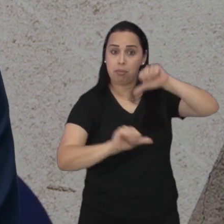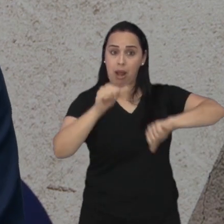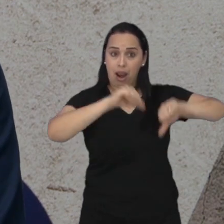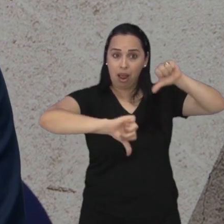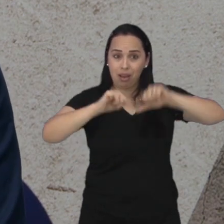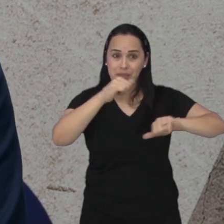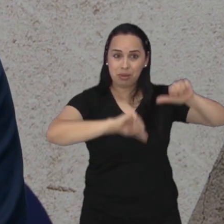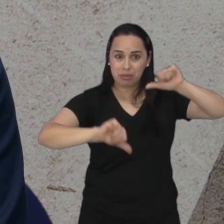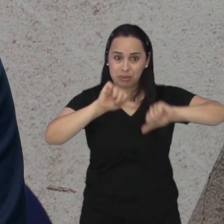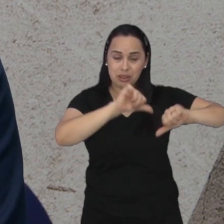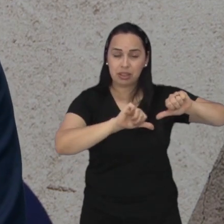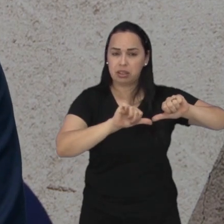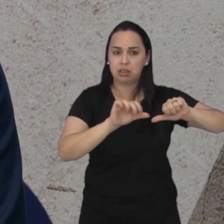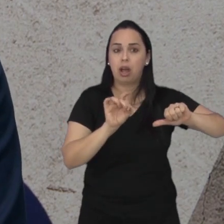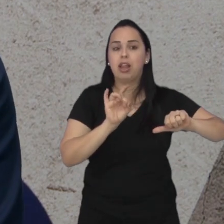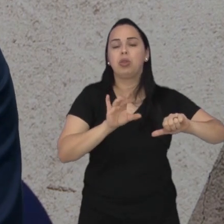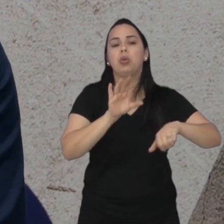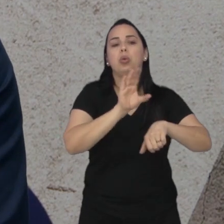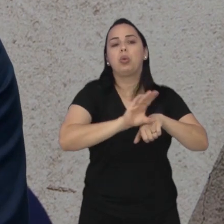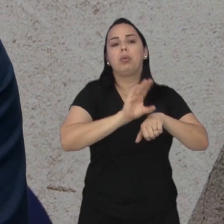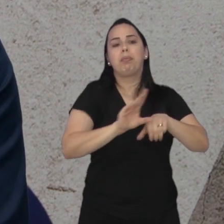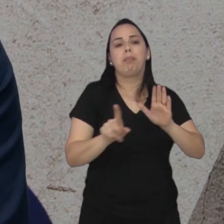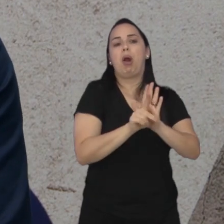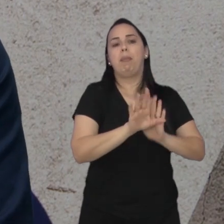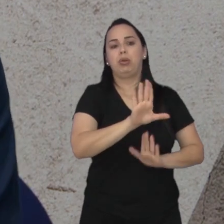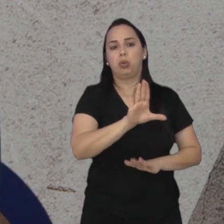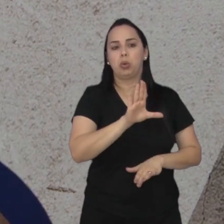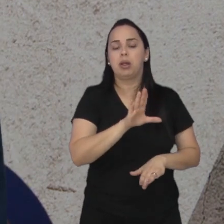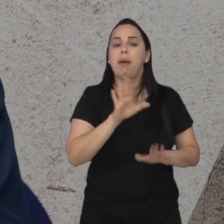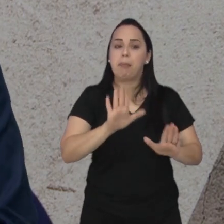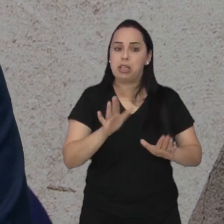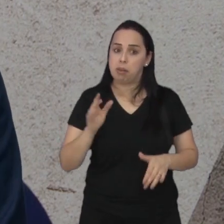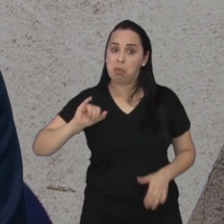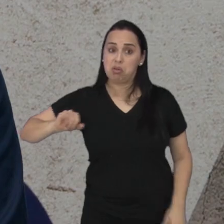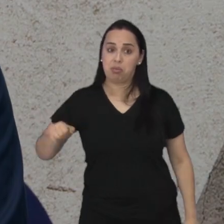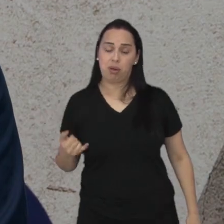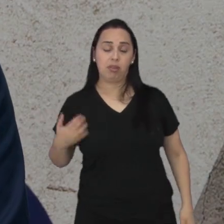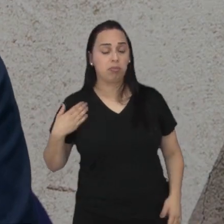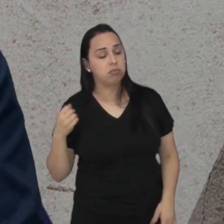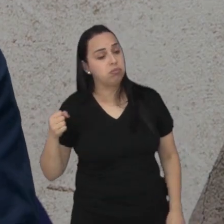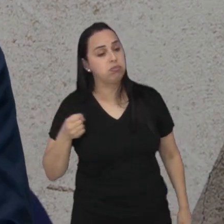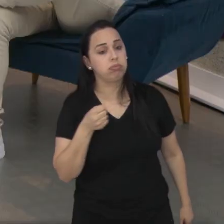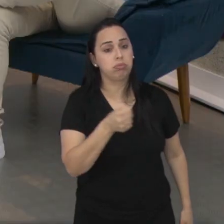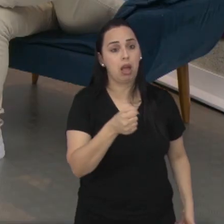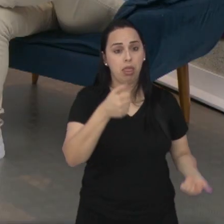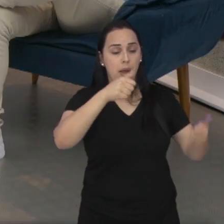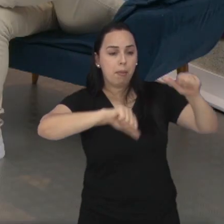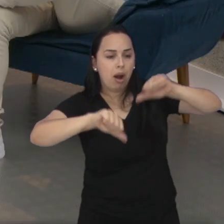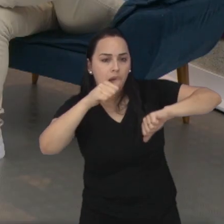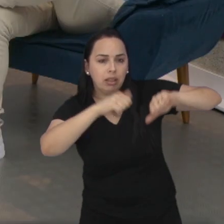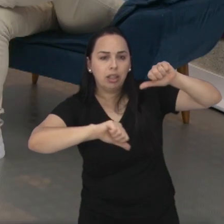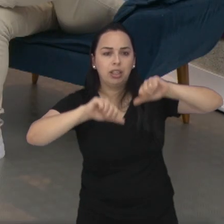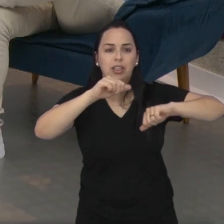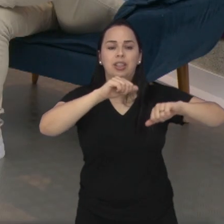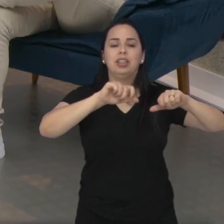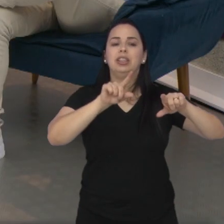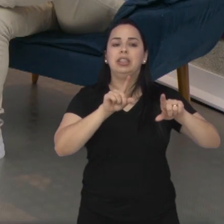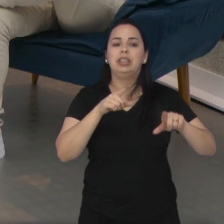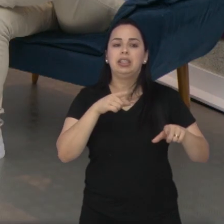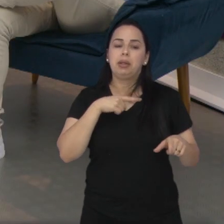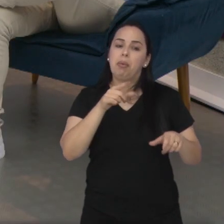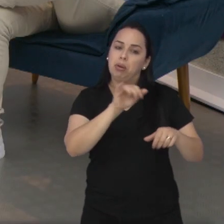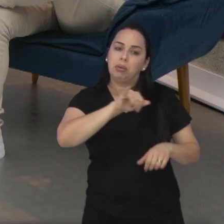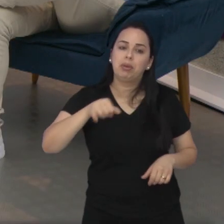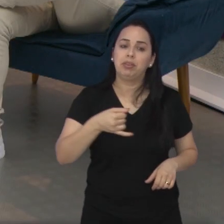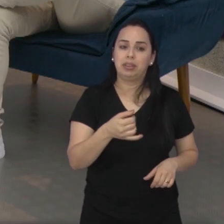tem laboratórios que não são do curso de educação física que você pode também, Tem laboratórios também no curso de educação física,